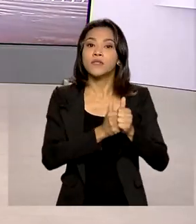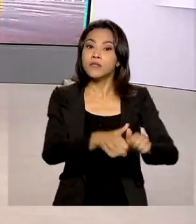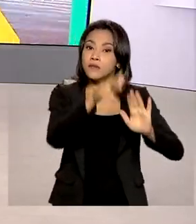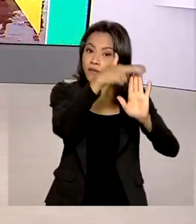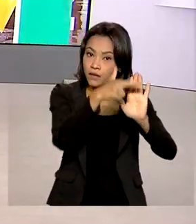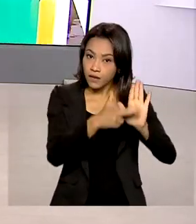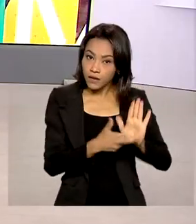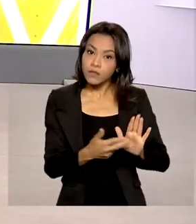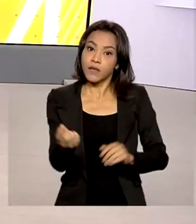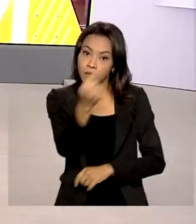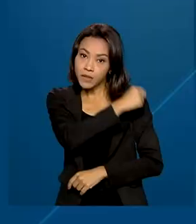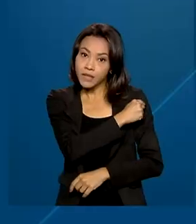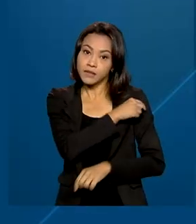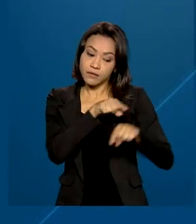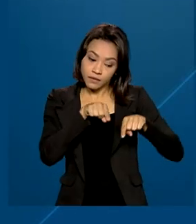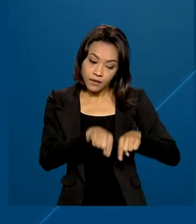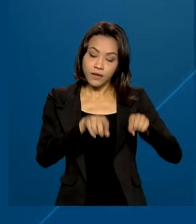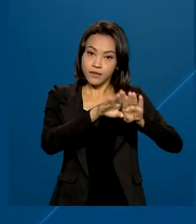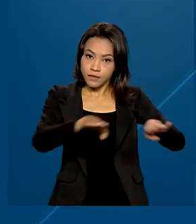imunizante nesse público.